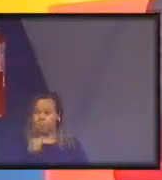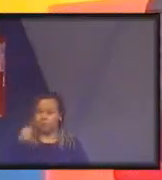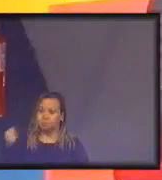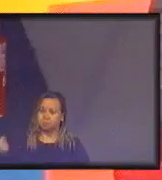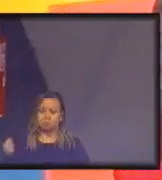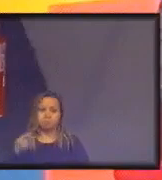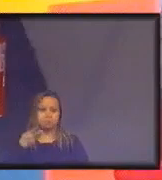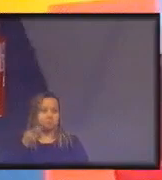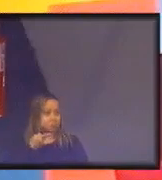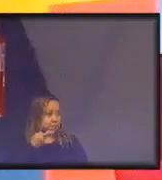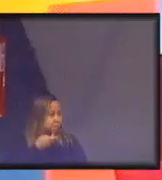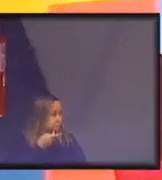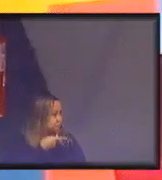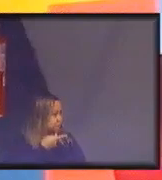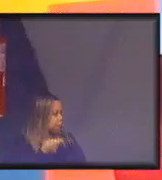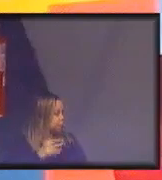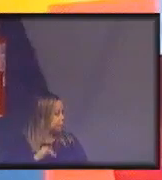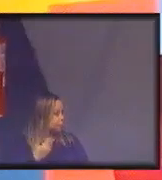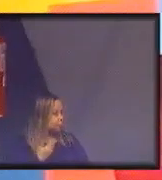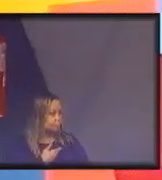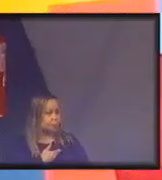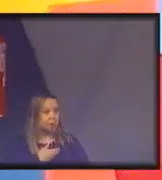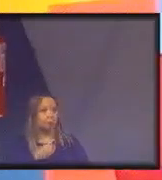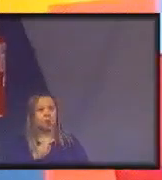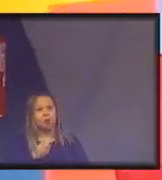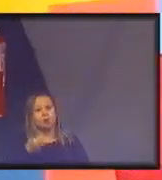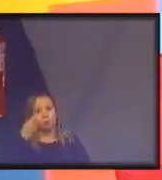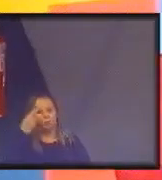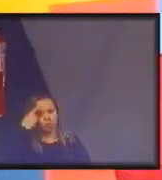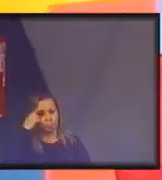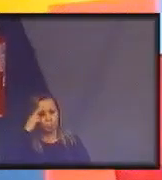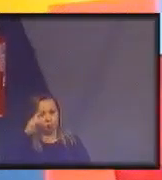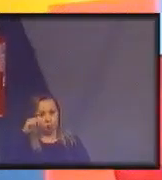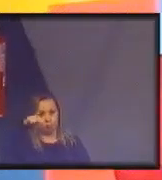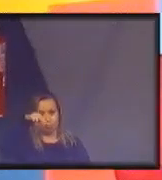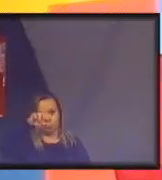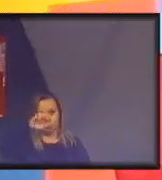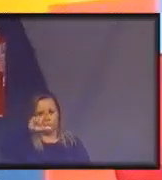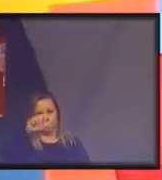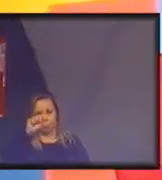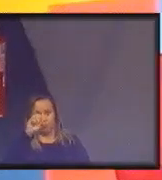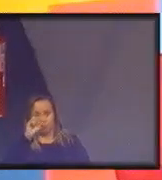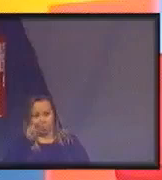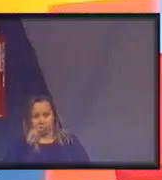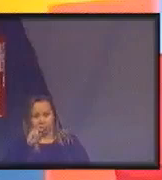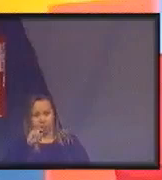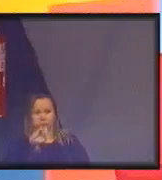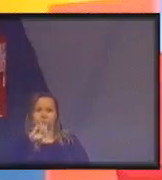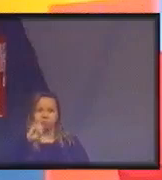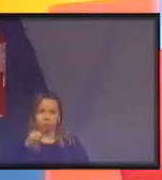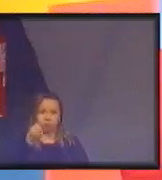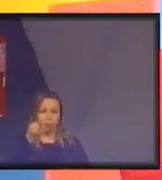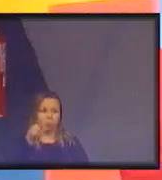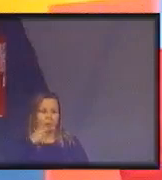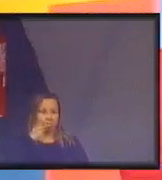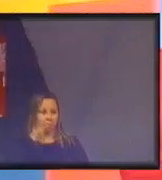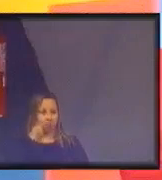para o nosso doutor Nelson Marinelli Filho, para ele dar continuidade à nossa exposição.